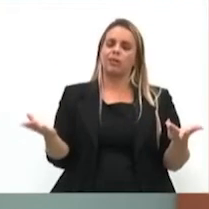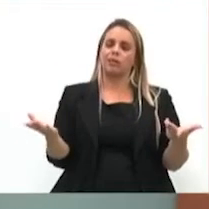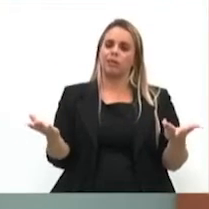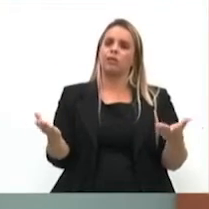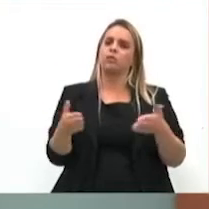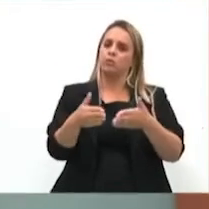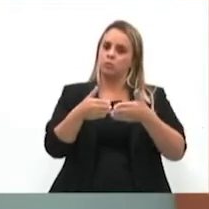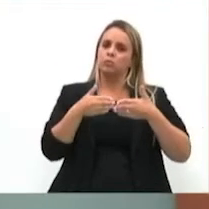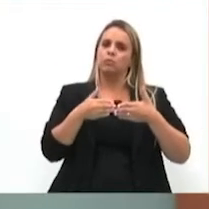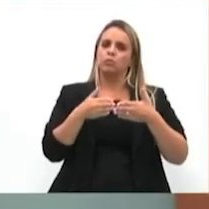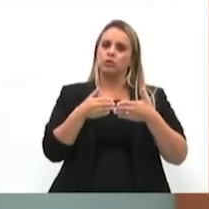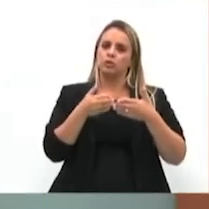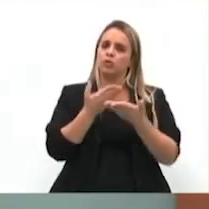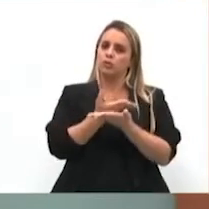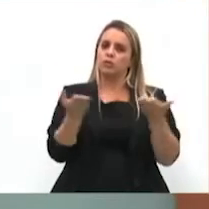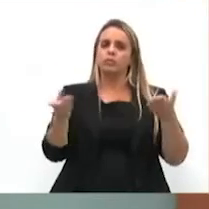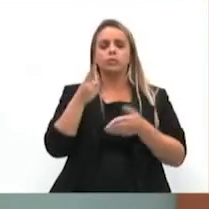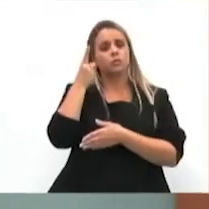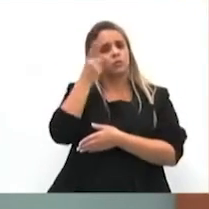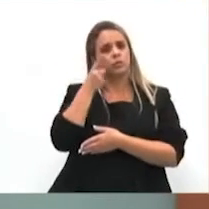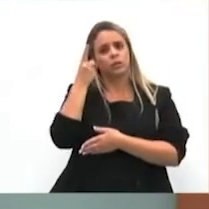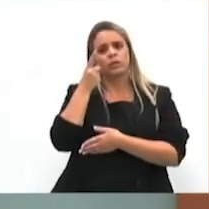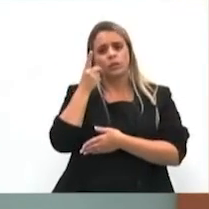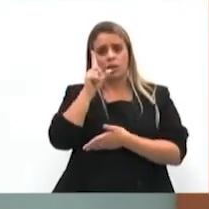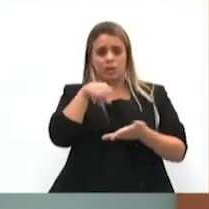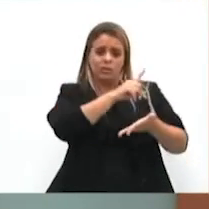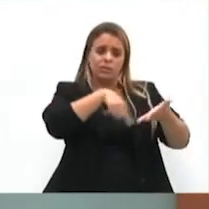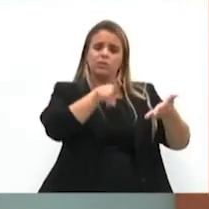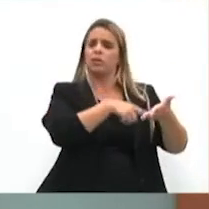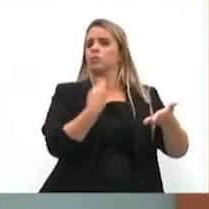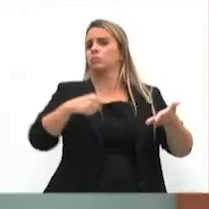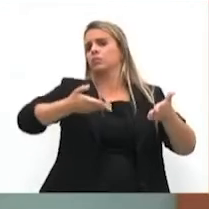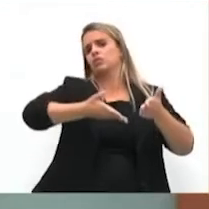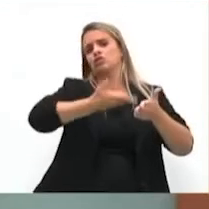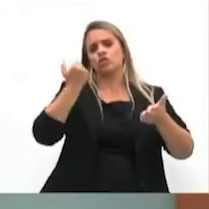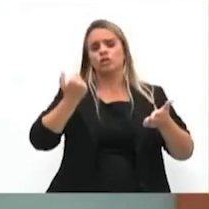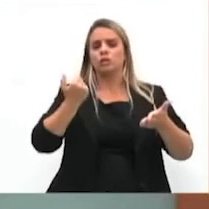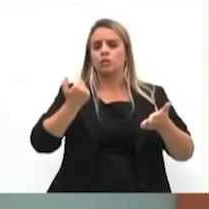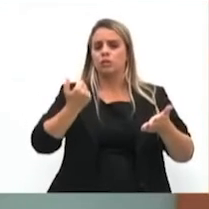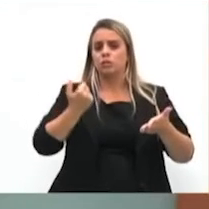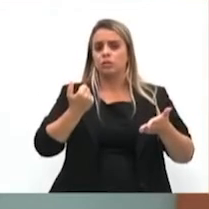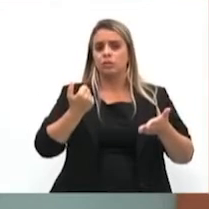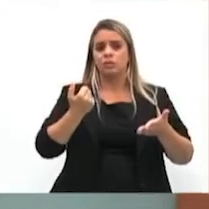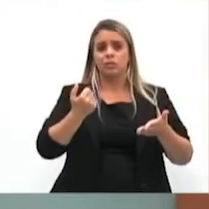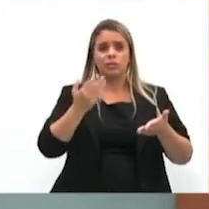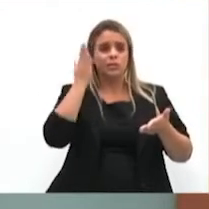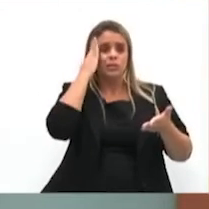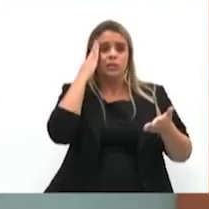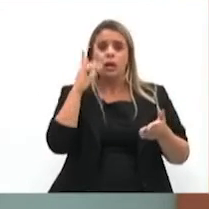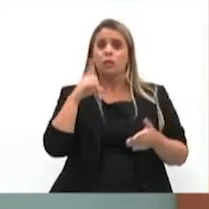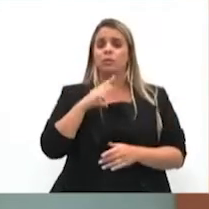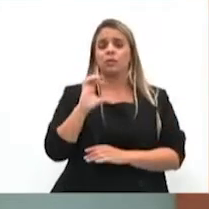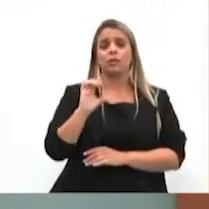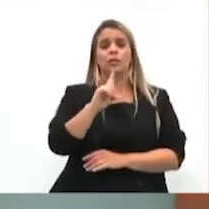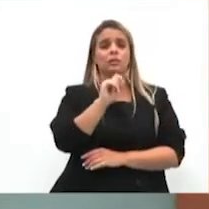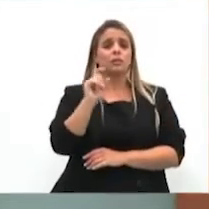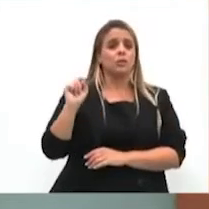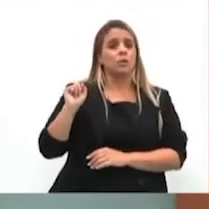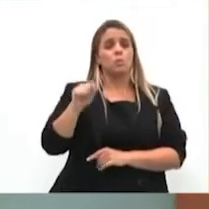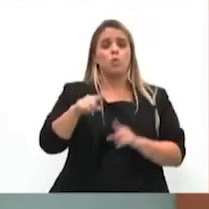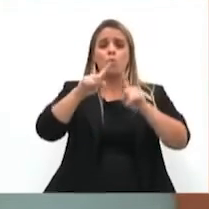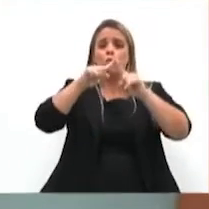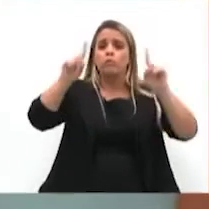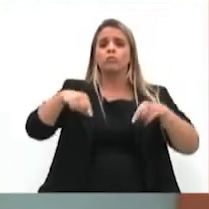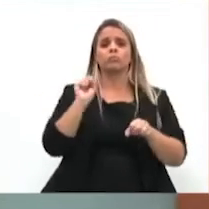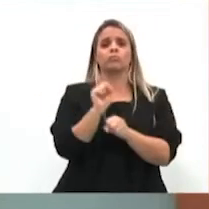encarecidamente aos deputados, vamos derrubar esse veto. São 100 mil servidores que esperam